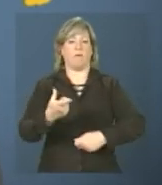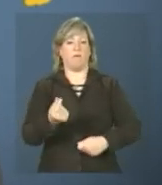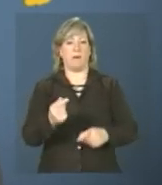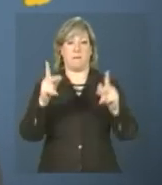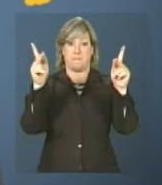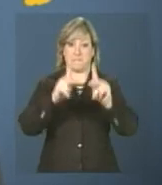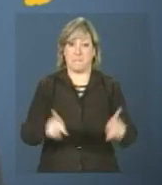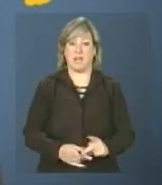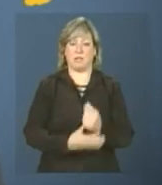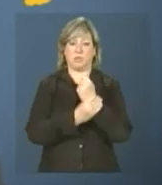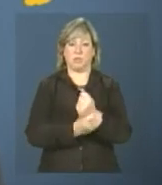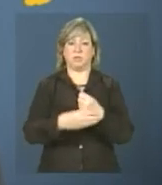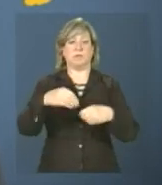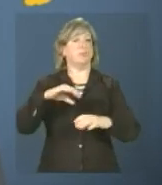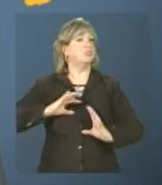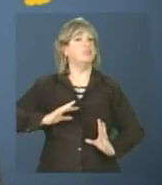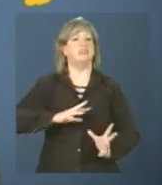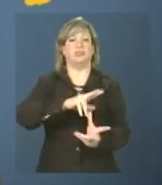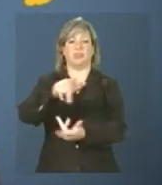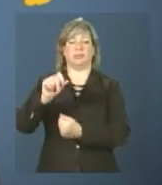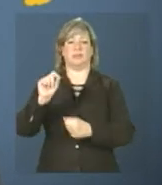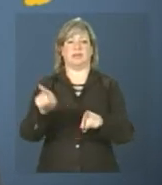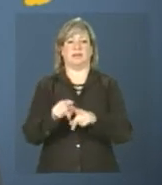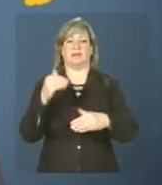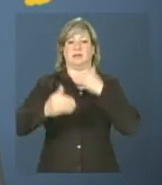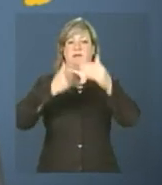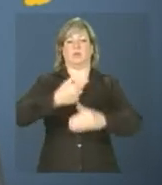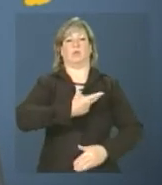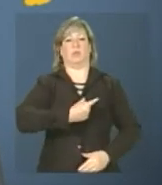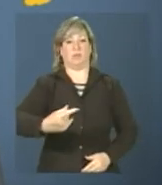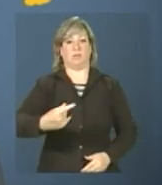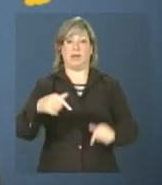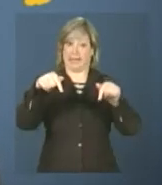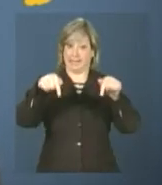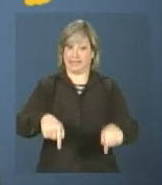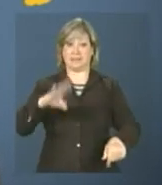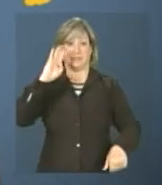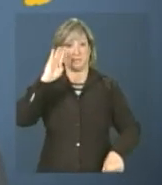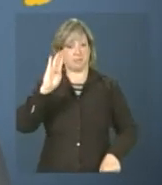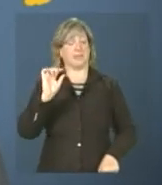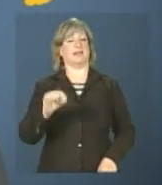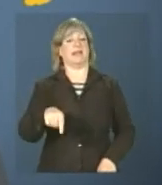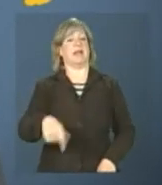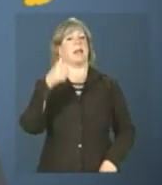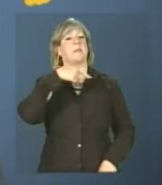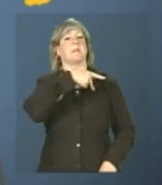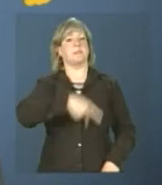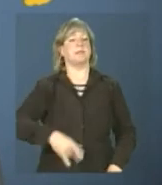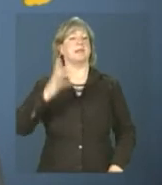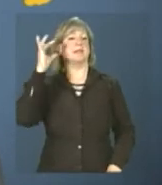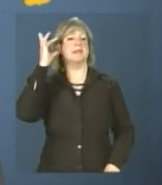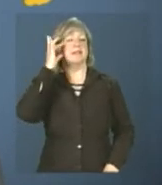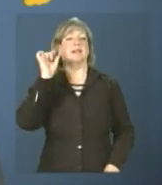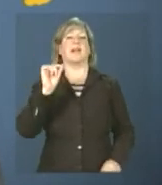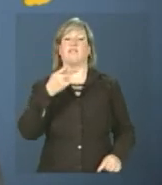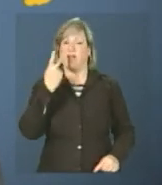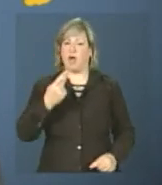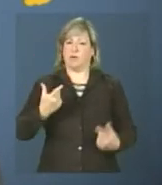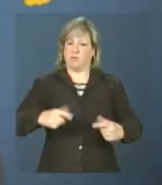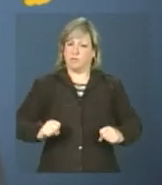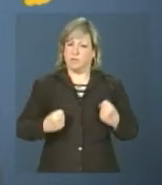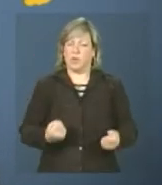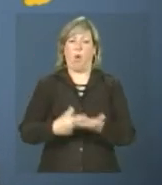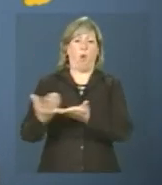paz e segurança internacionais e o desenvolvimento sustentável. Nesse ponto em particular, a presidenta Dilma Rousseff reforçou o